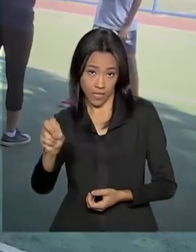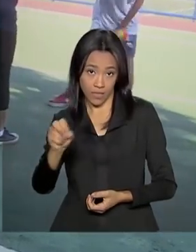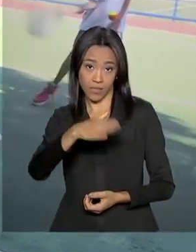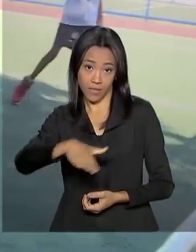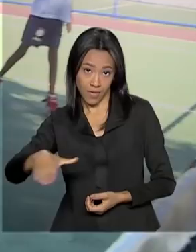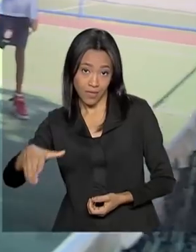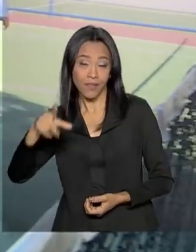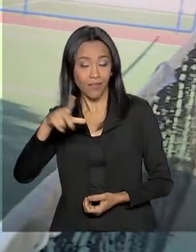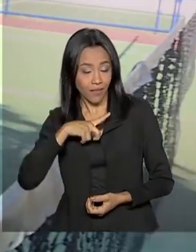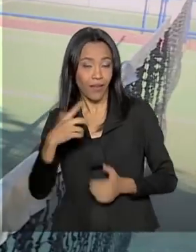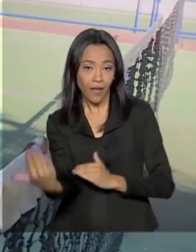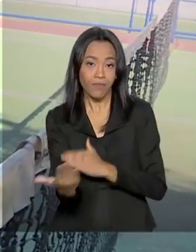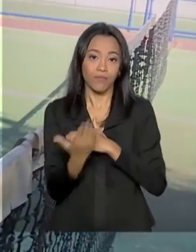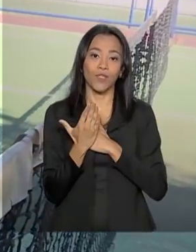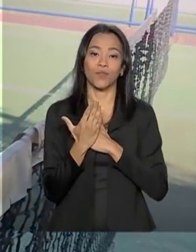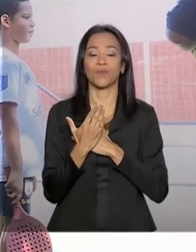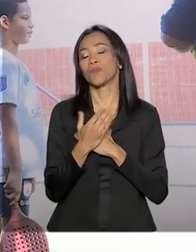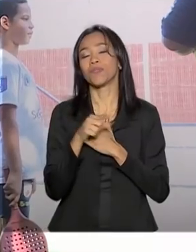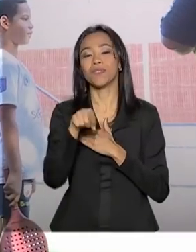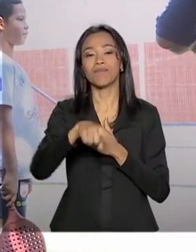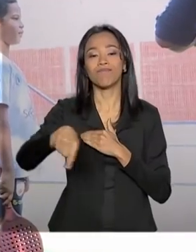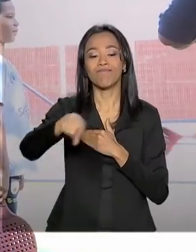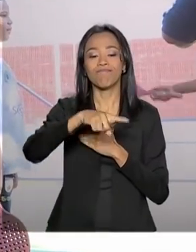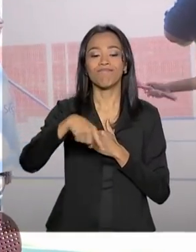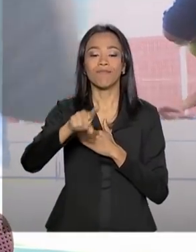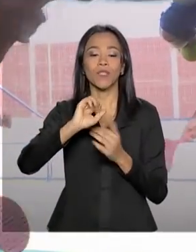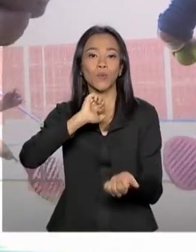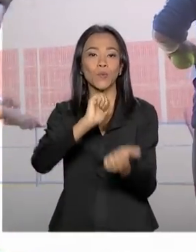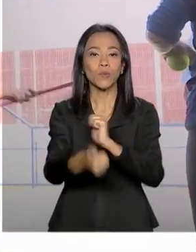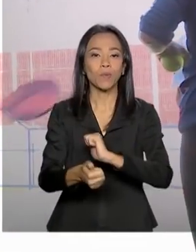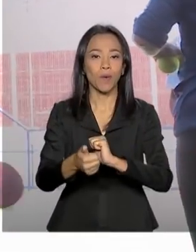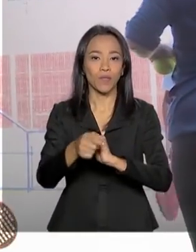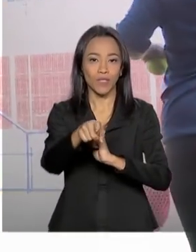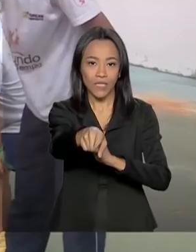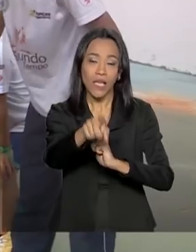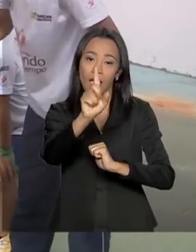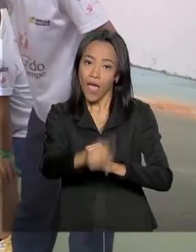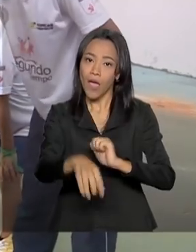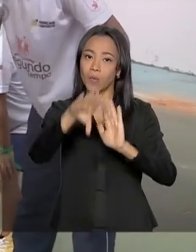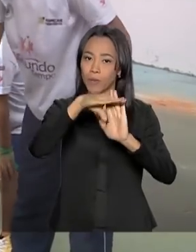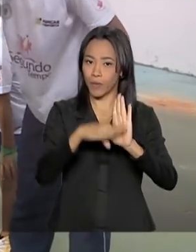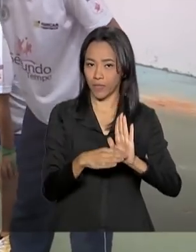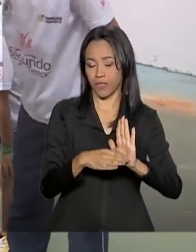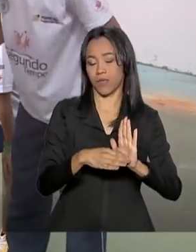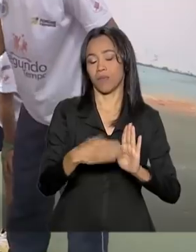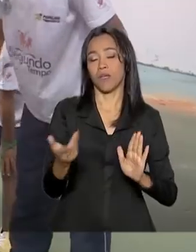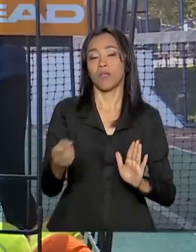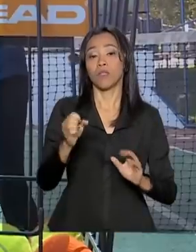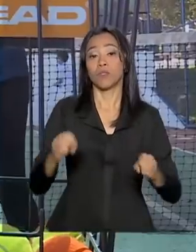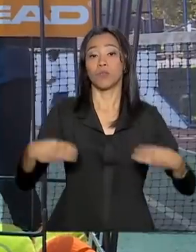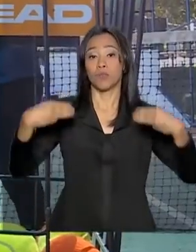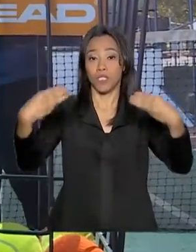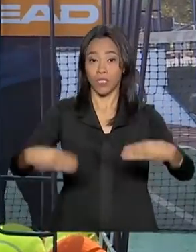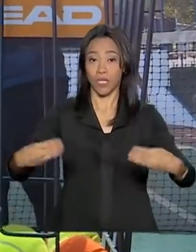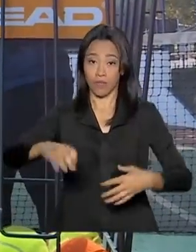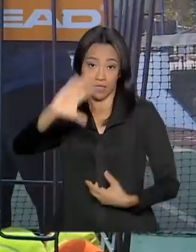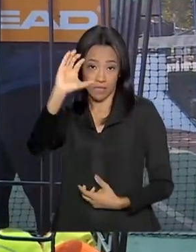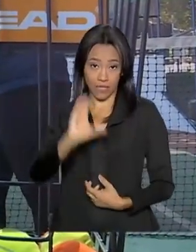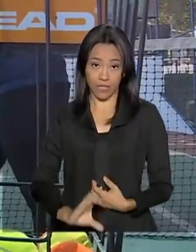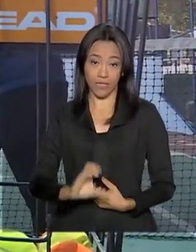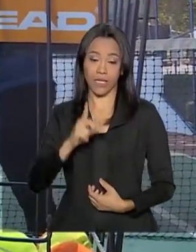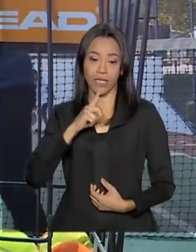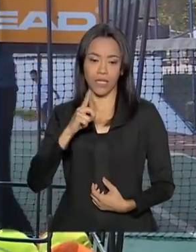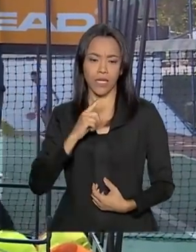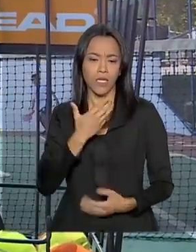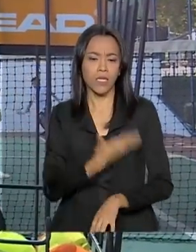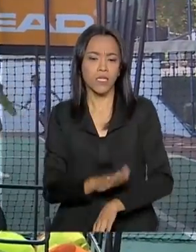são beneficiados com o Segundo Tempo Força no Esporte, um programa do Ministério da Cidadania que é desenvolvido com